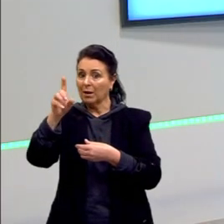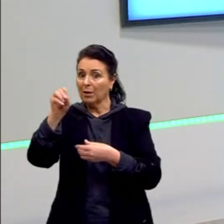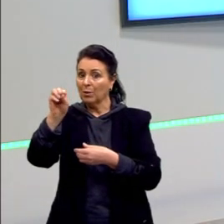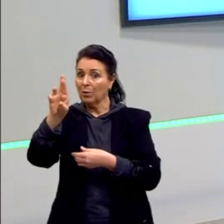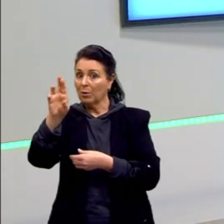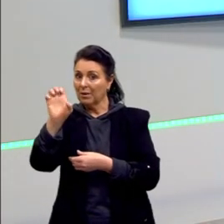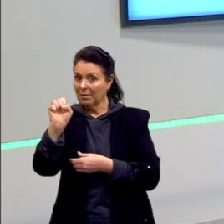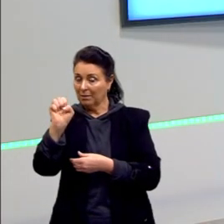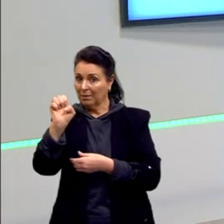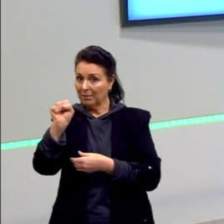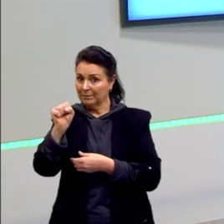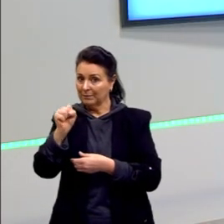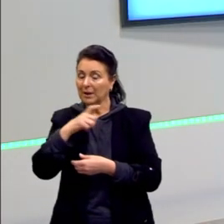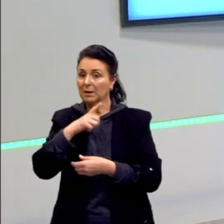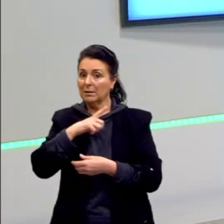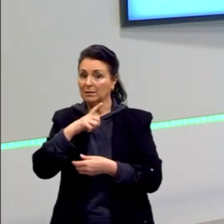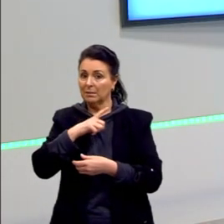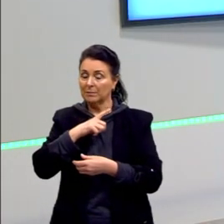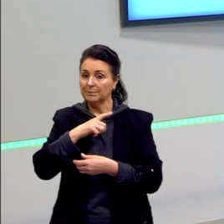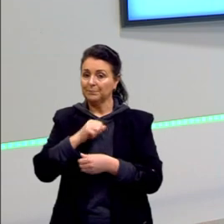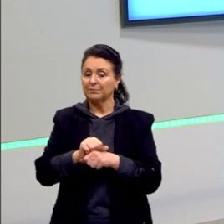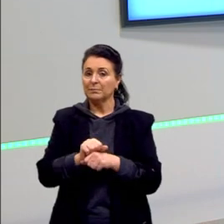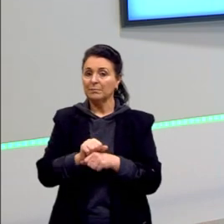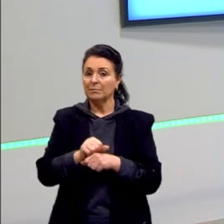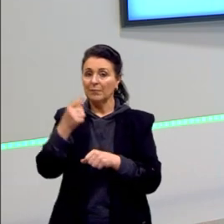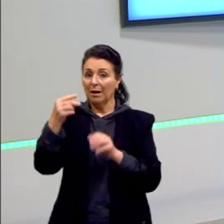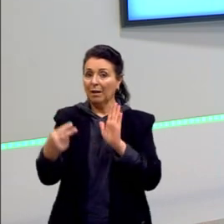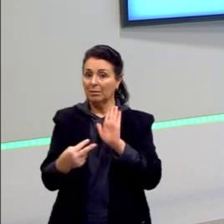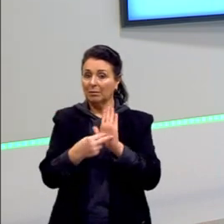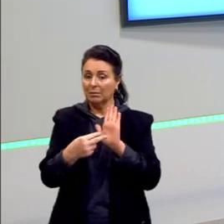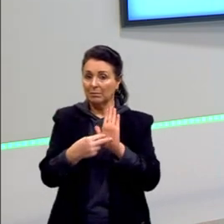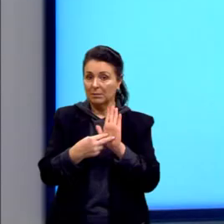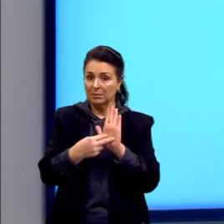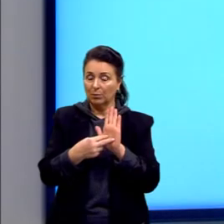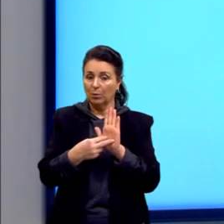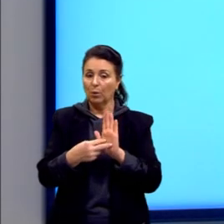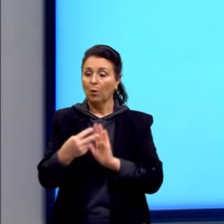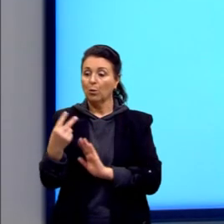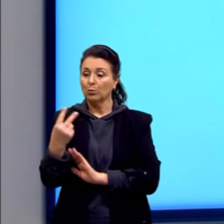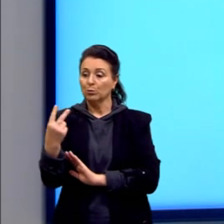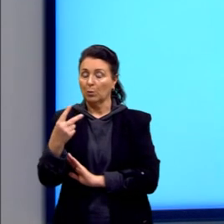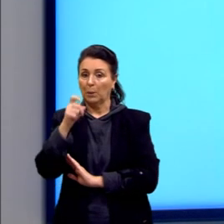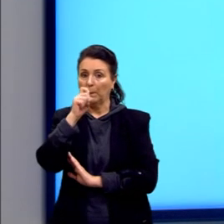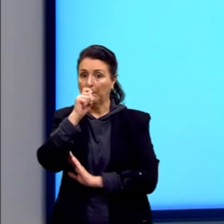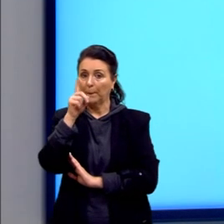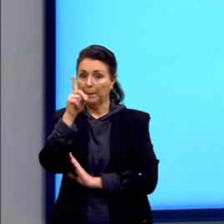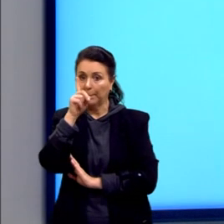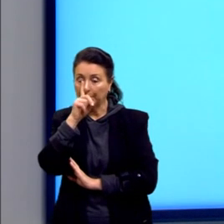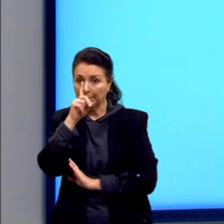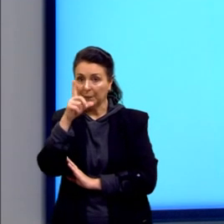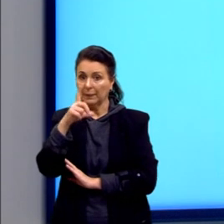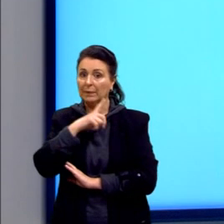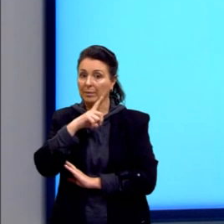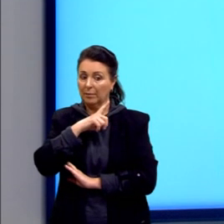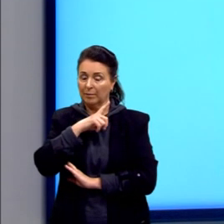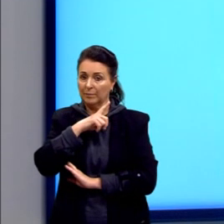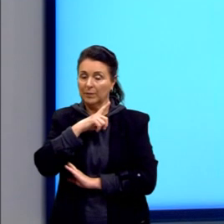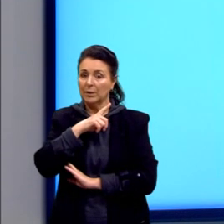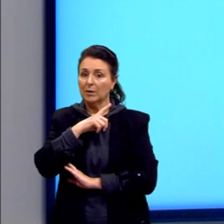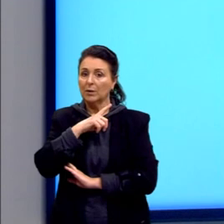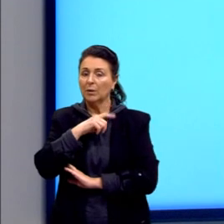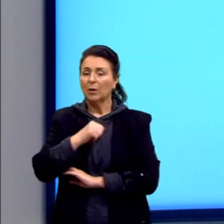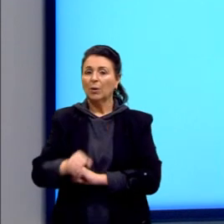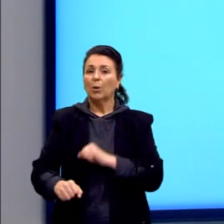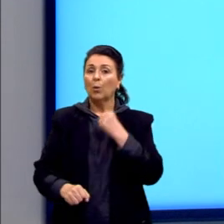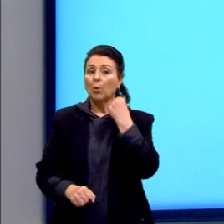Preste atenção, tá dando super dicas. então quando ambos os progenitores são portadores, existe